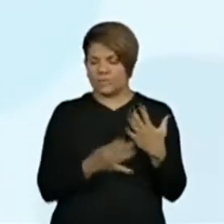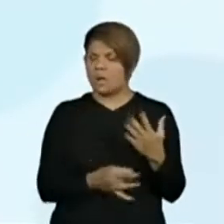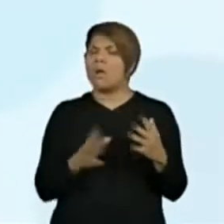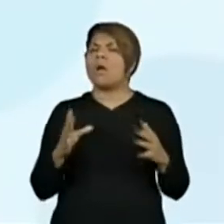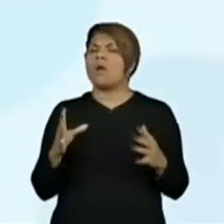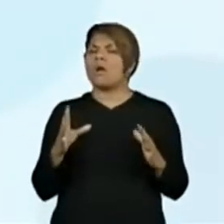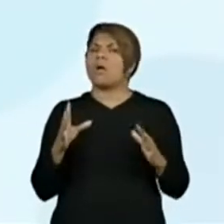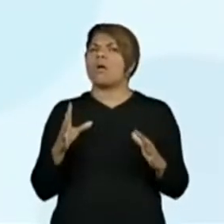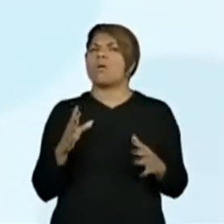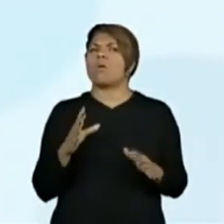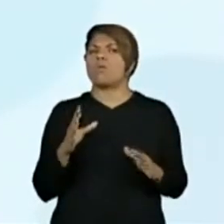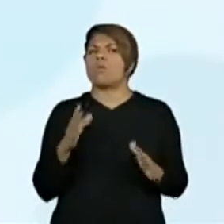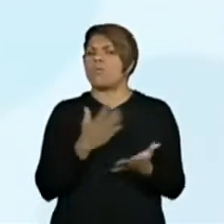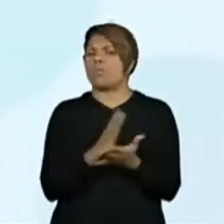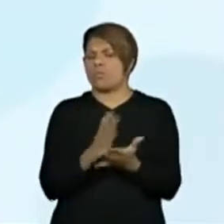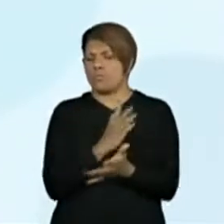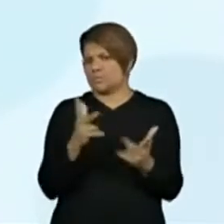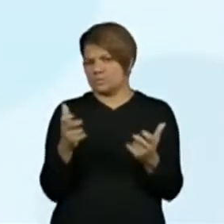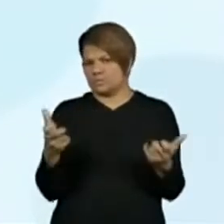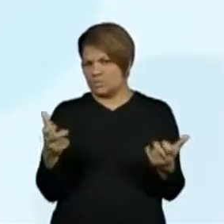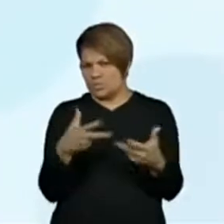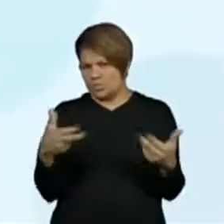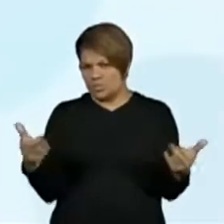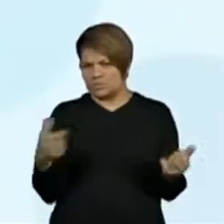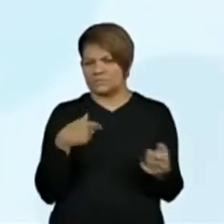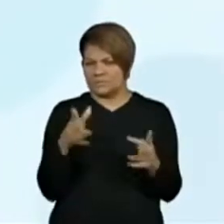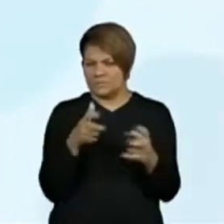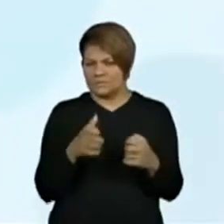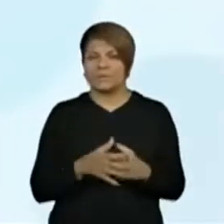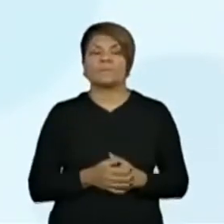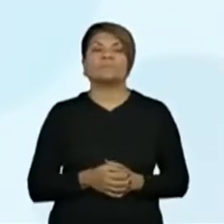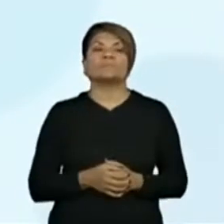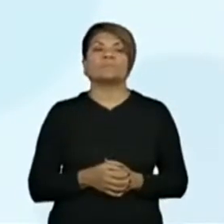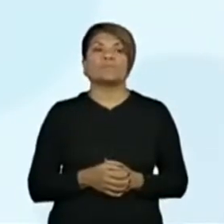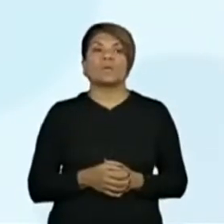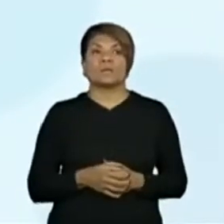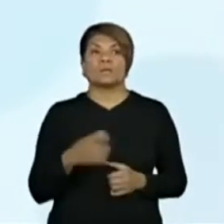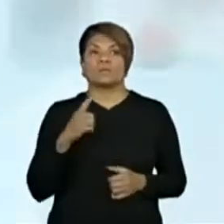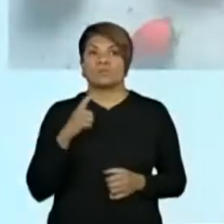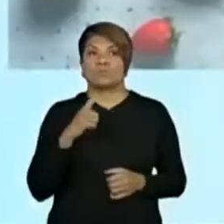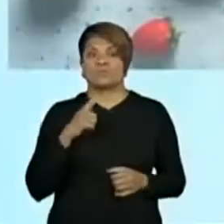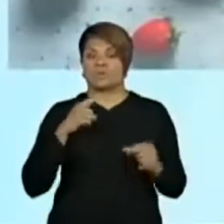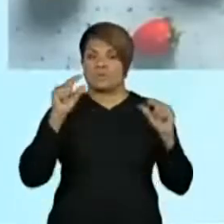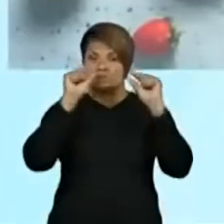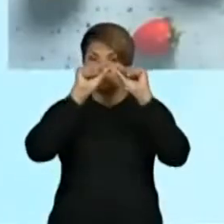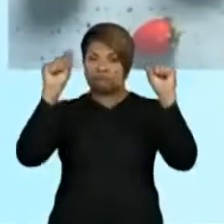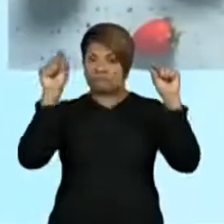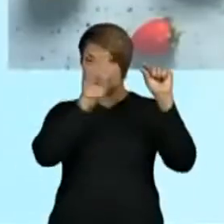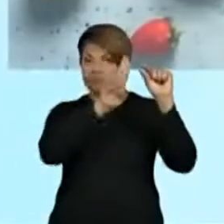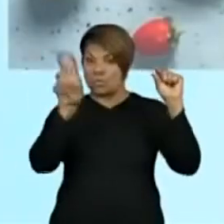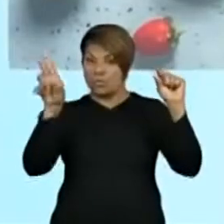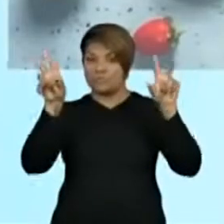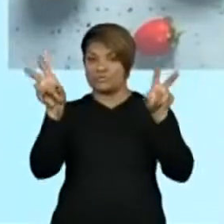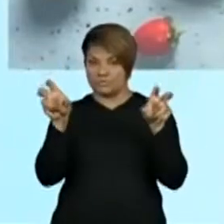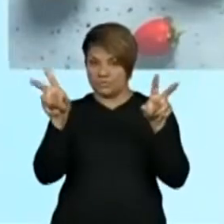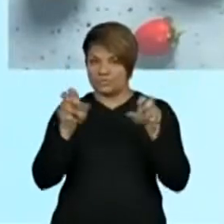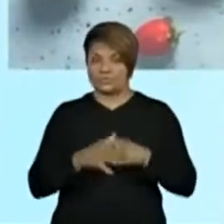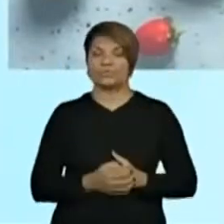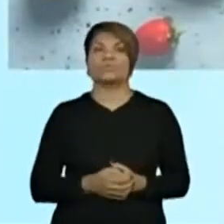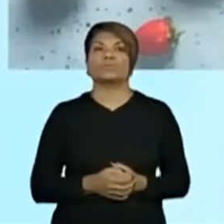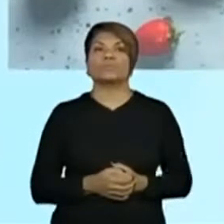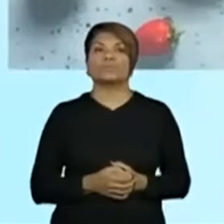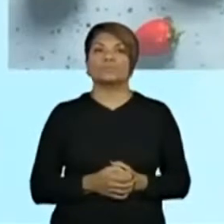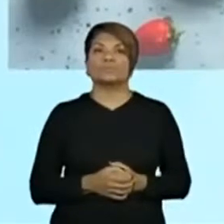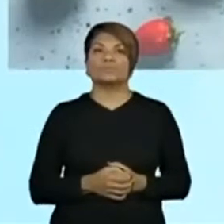perceber? A receita normalmente tem um título. Olha o título destacado aqui. E